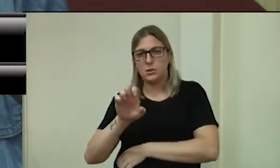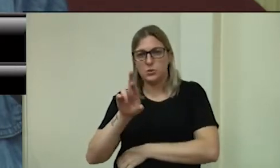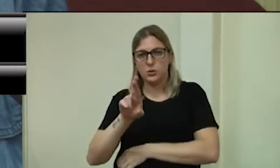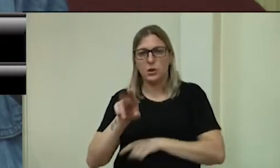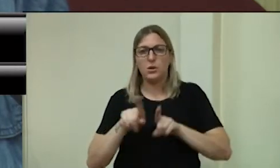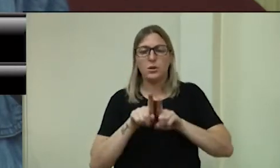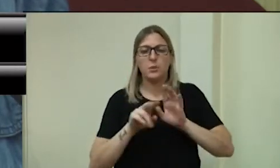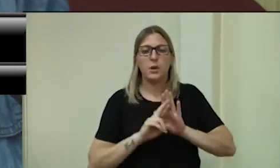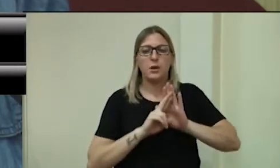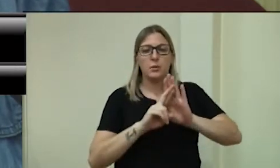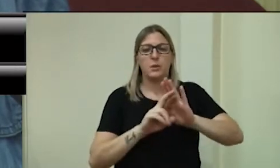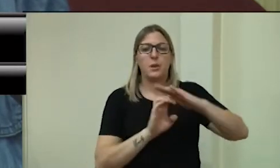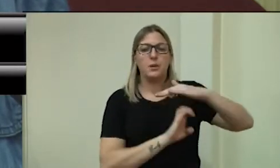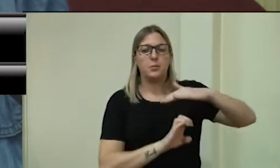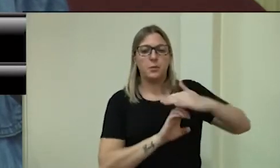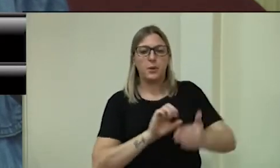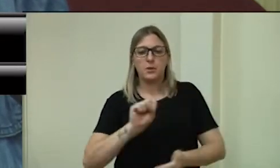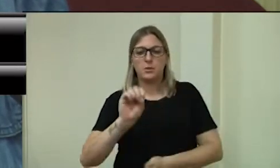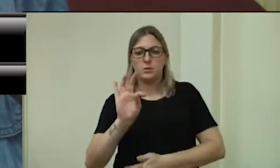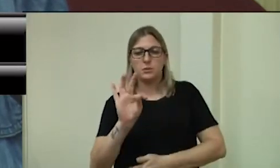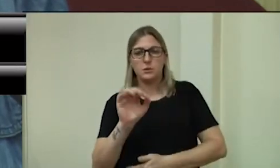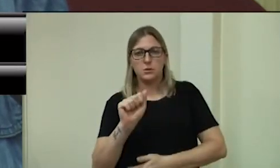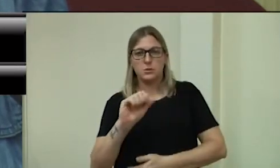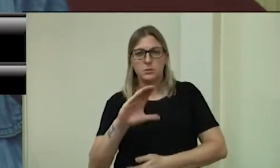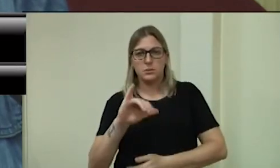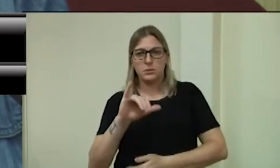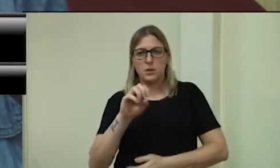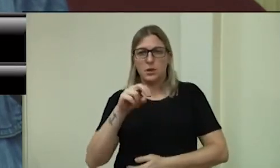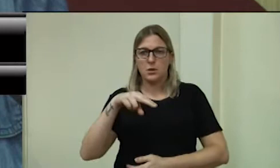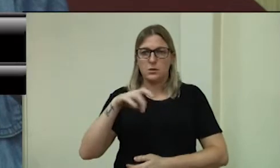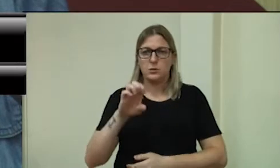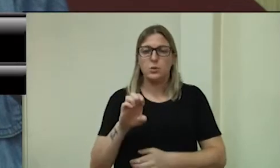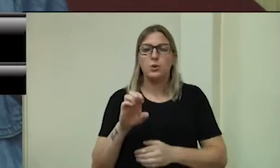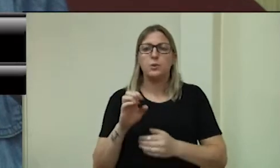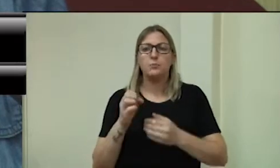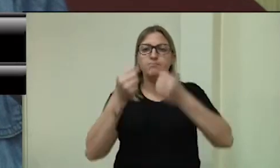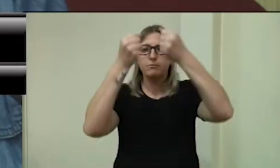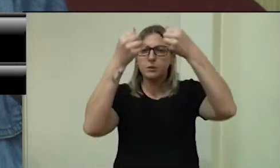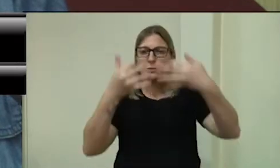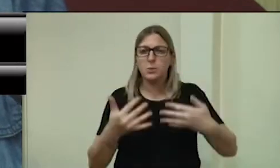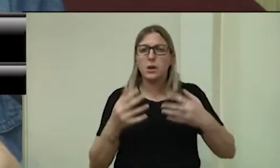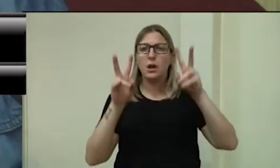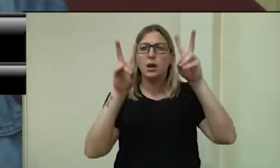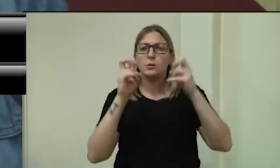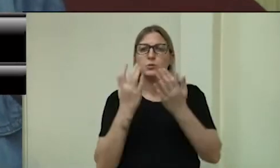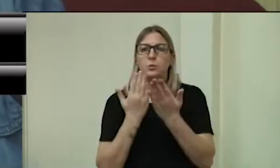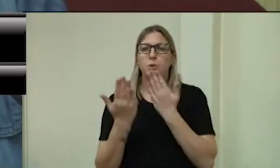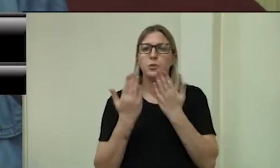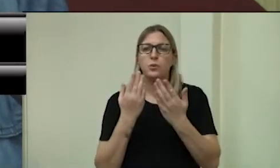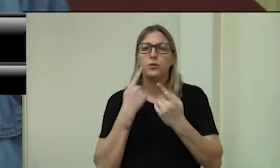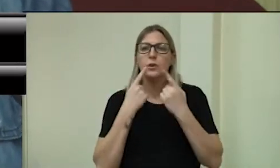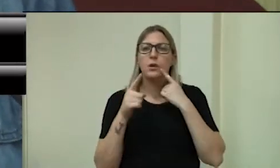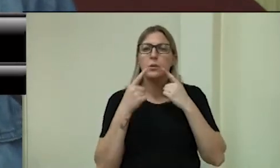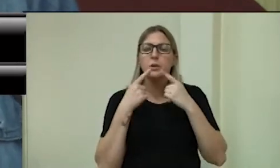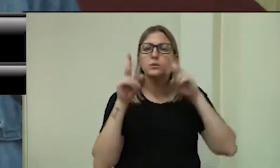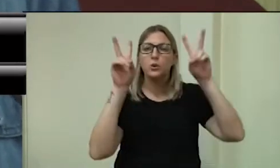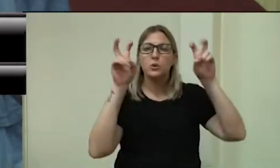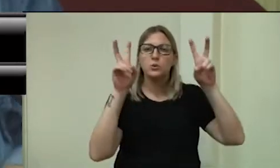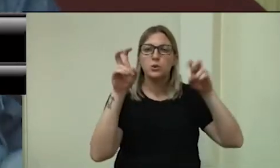Estacione, para esclarecimento de dúvidas e reclamações referente ao estacionamento rotativo pago.